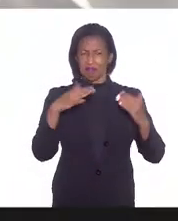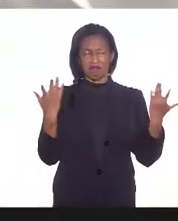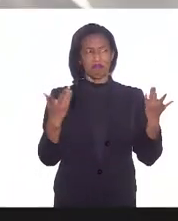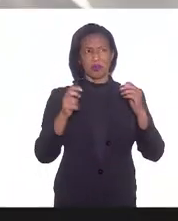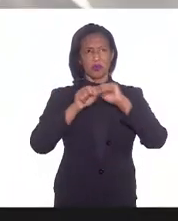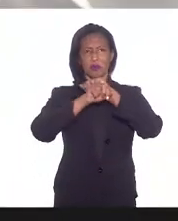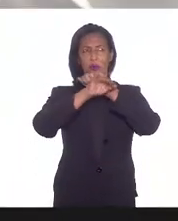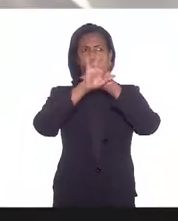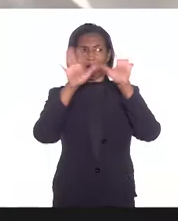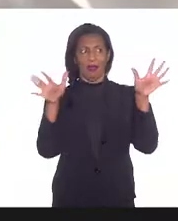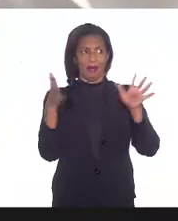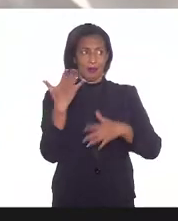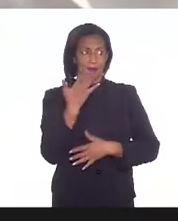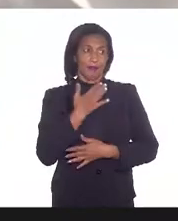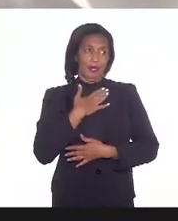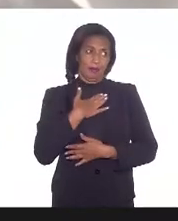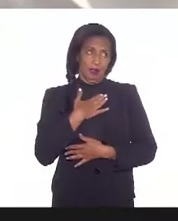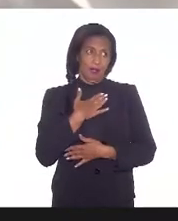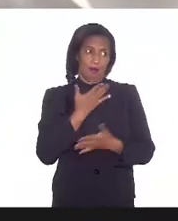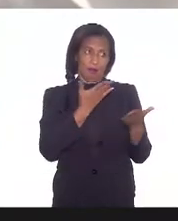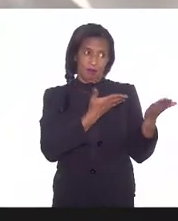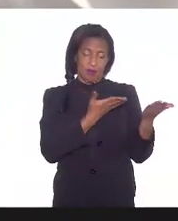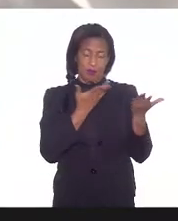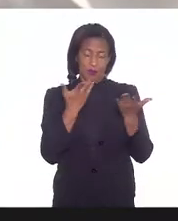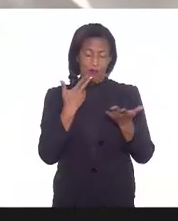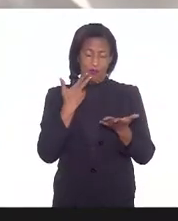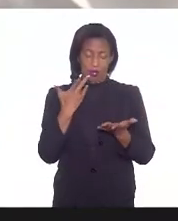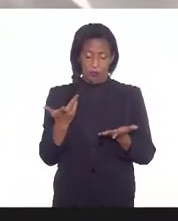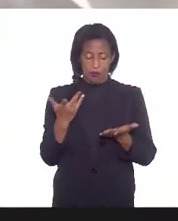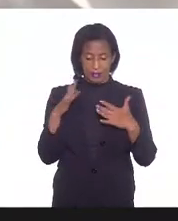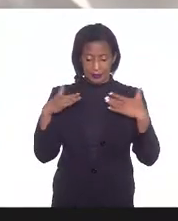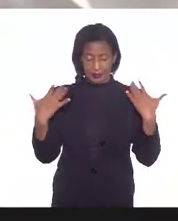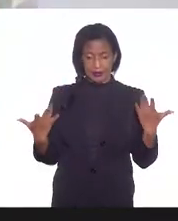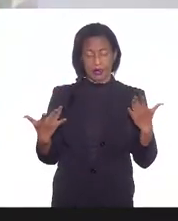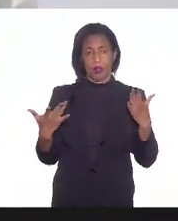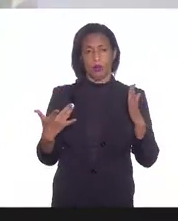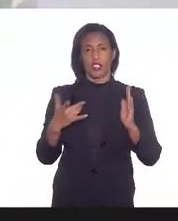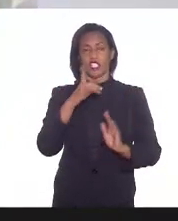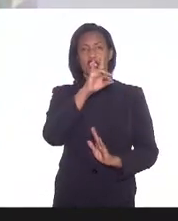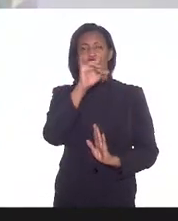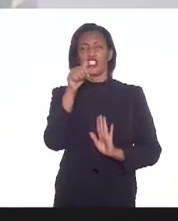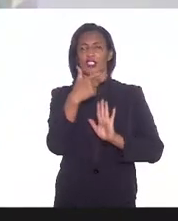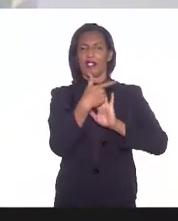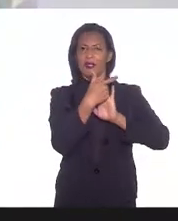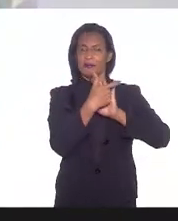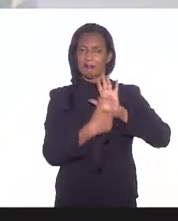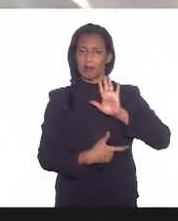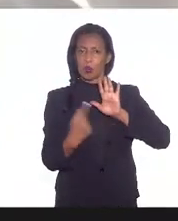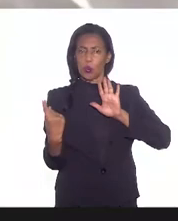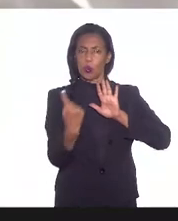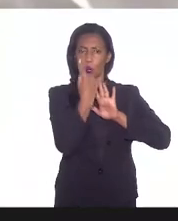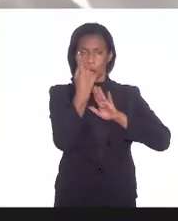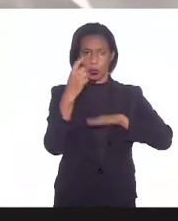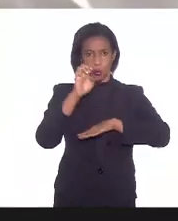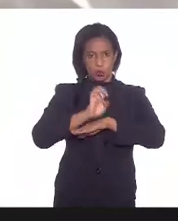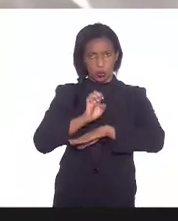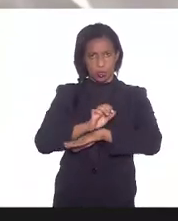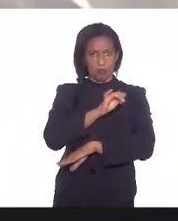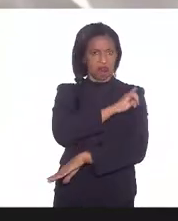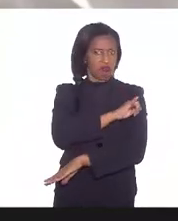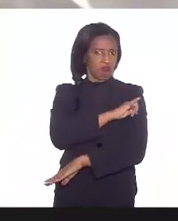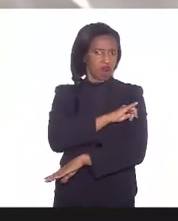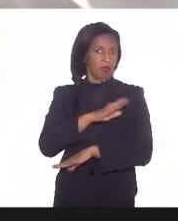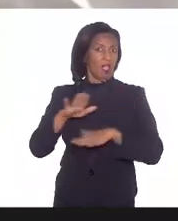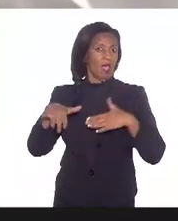mim? Está bom. Pelo que a senhora me disse, então, esse calendário único no Estado do Rio de Janeiro